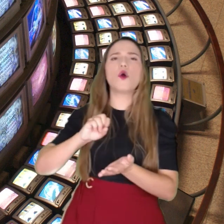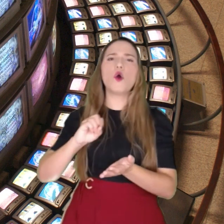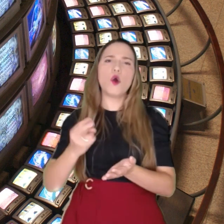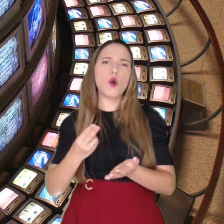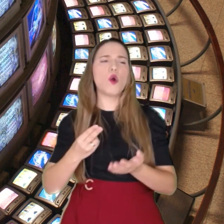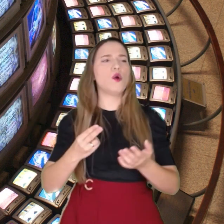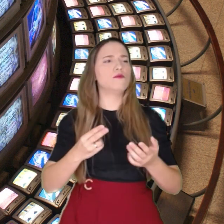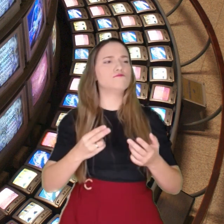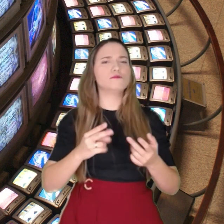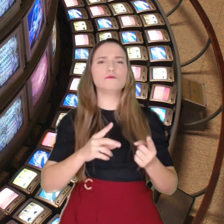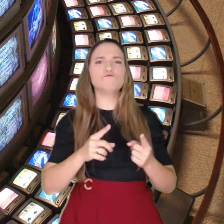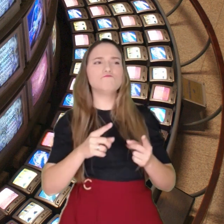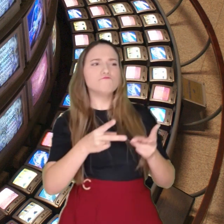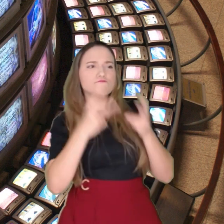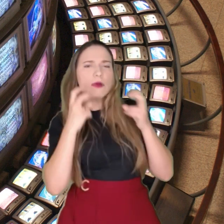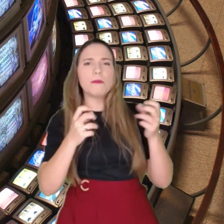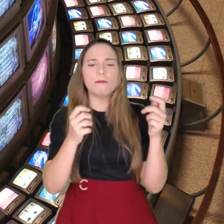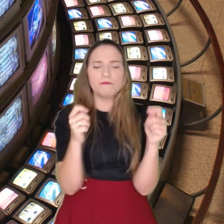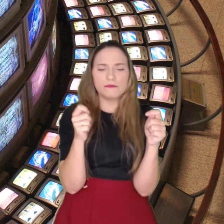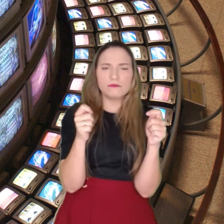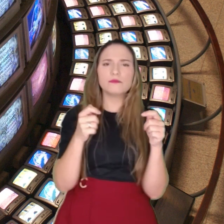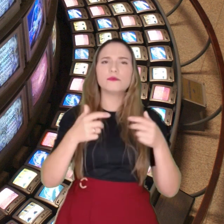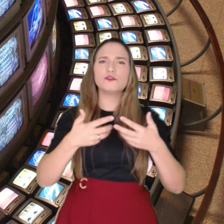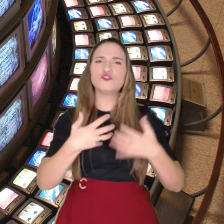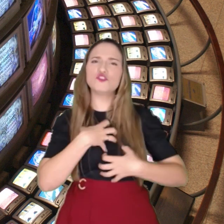ou estabilizadores.